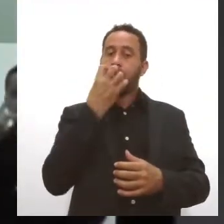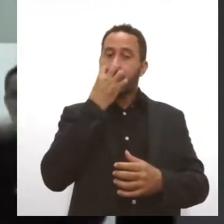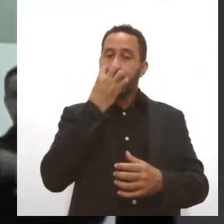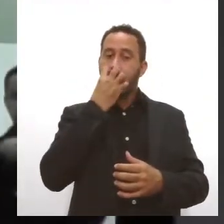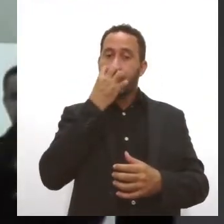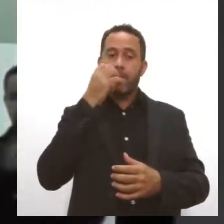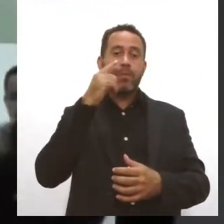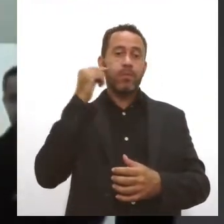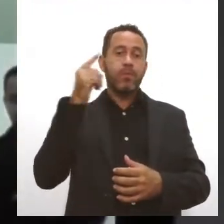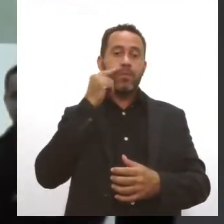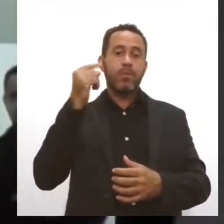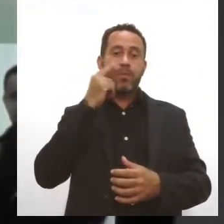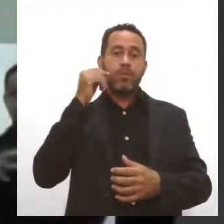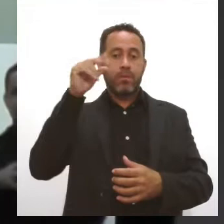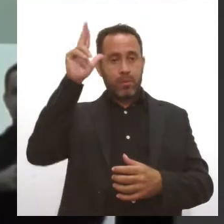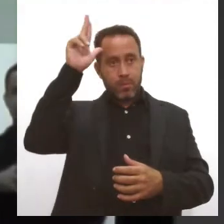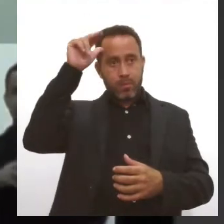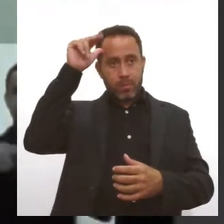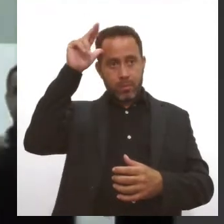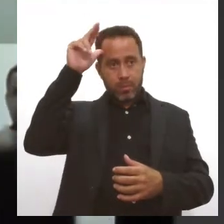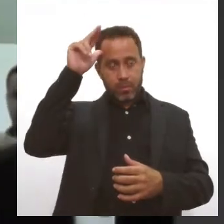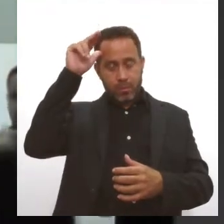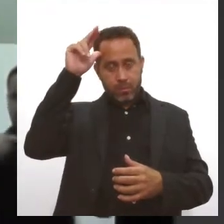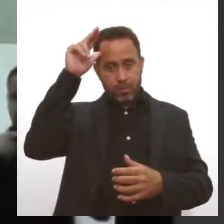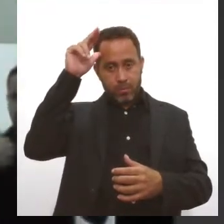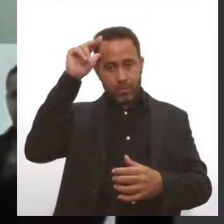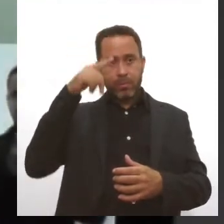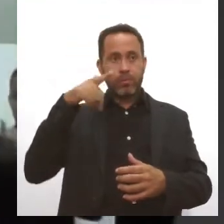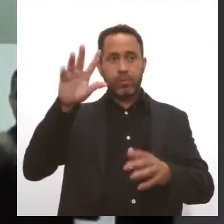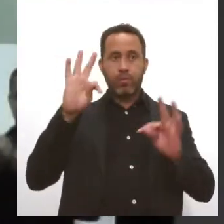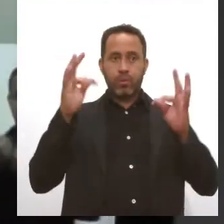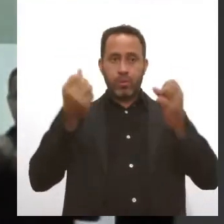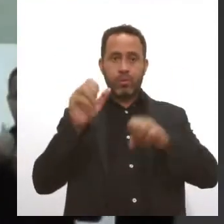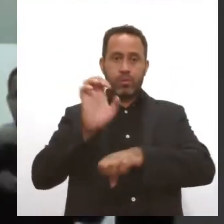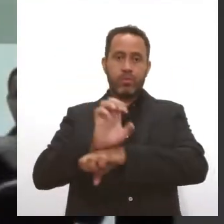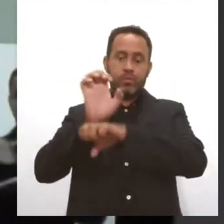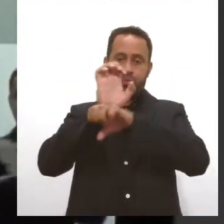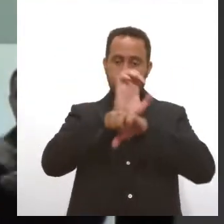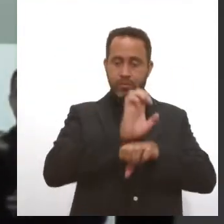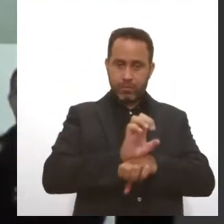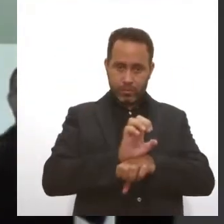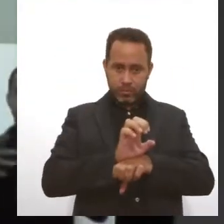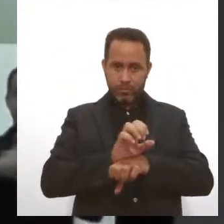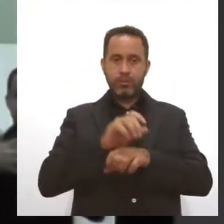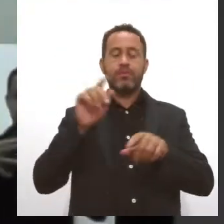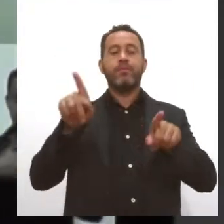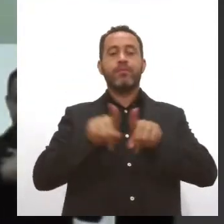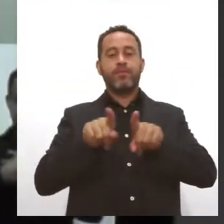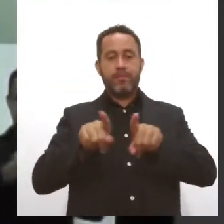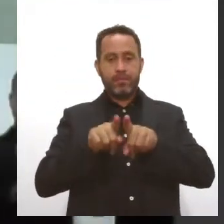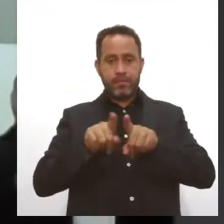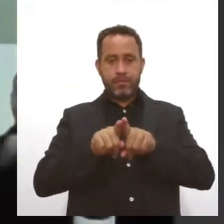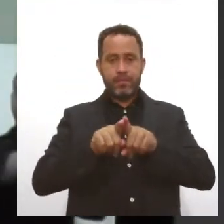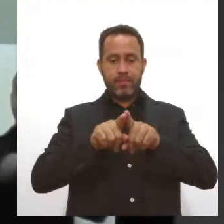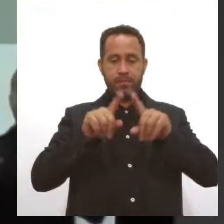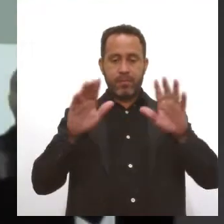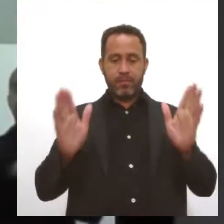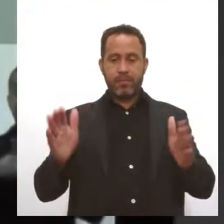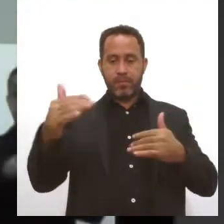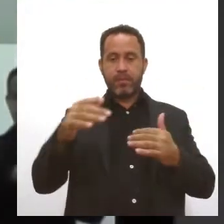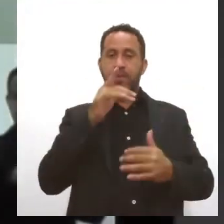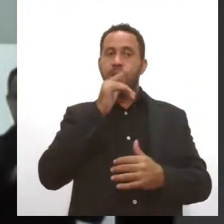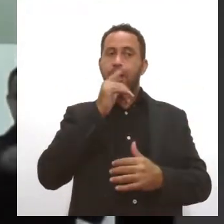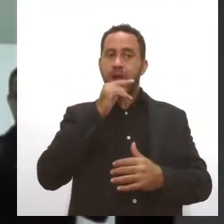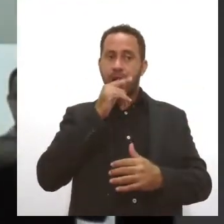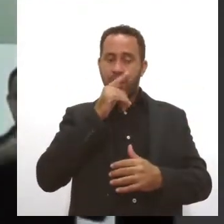felina, equina, muar e asinina do Estado. Na outra, ele solicita a construção de uma caixa d'água em Divina Pastora,